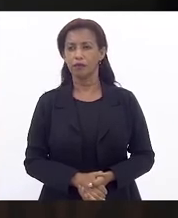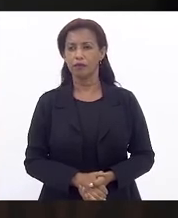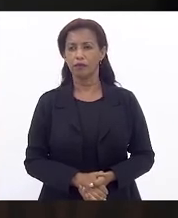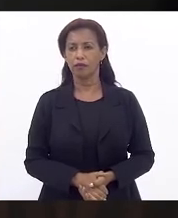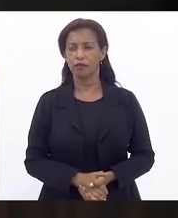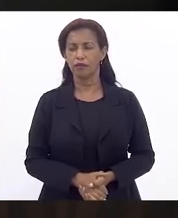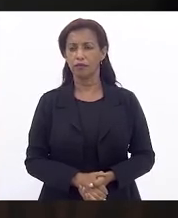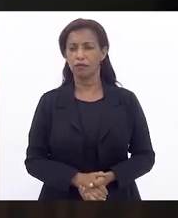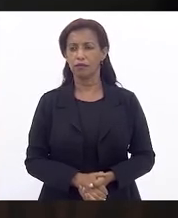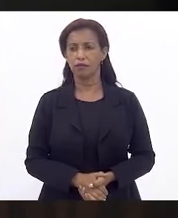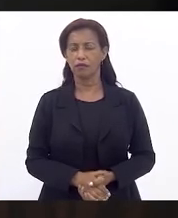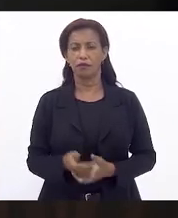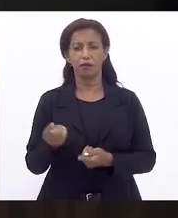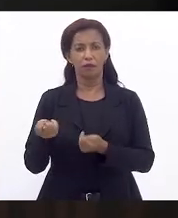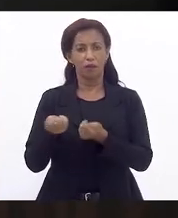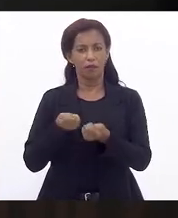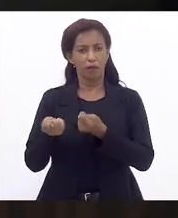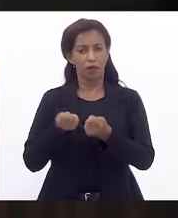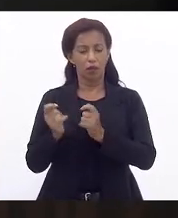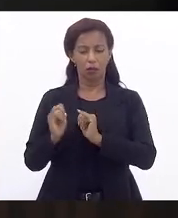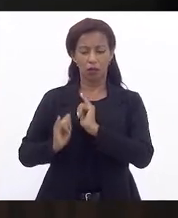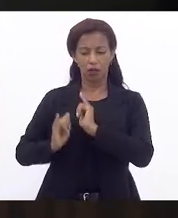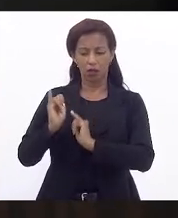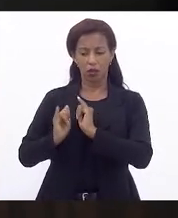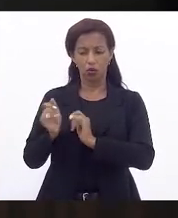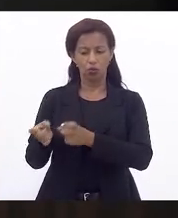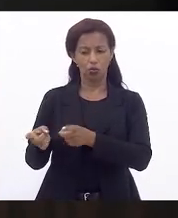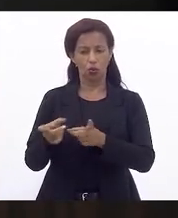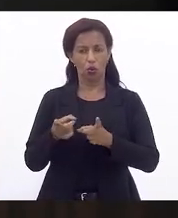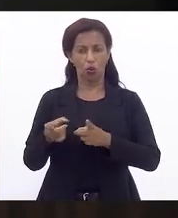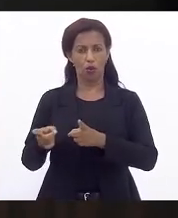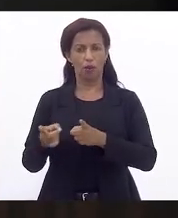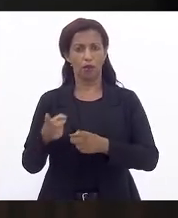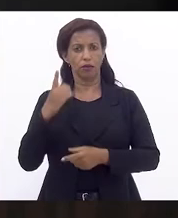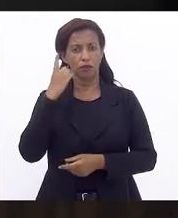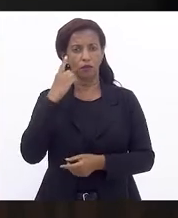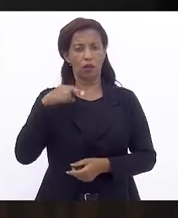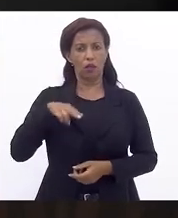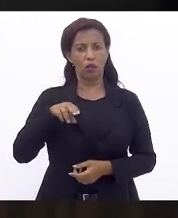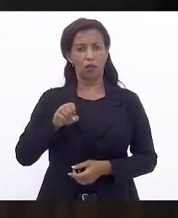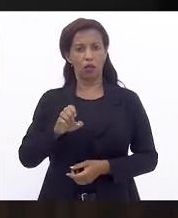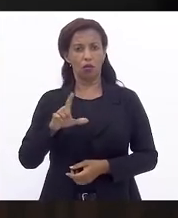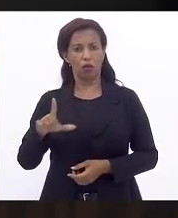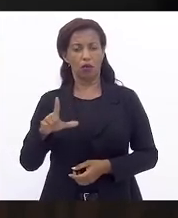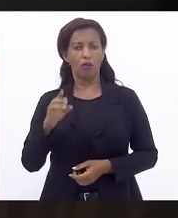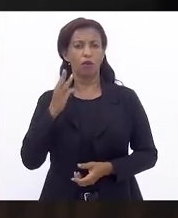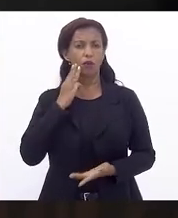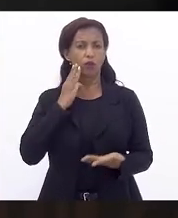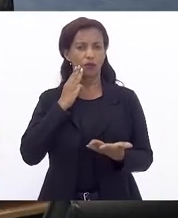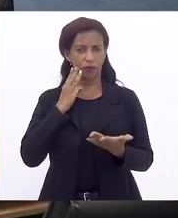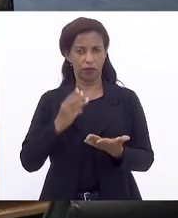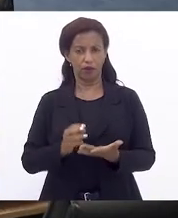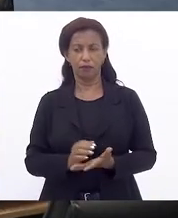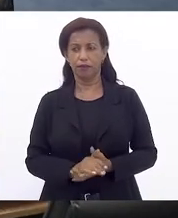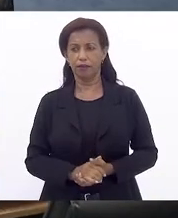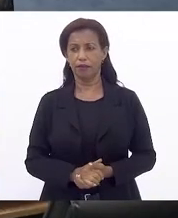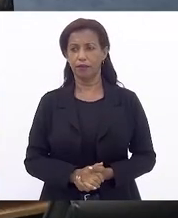Pela economia, indústria e comércio, deputado Noel de Carvalho. Deputado Valdeque Carneiro.